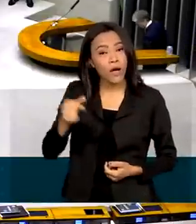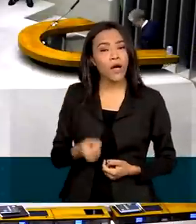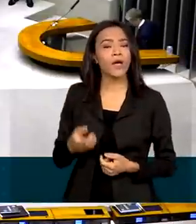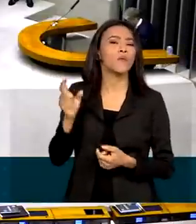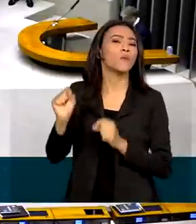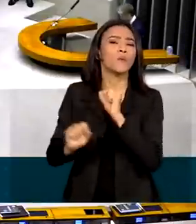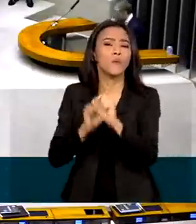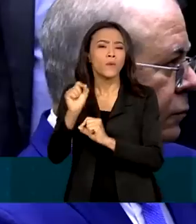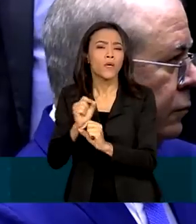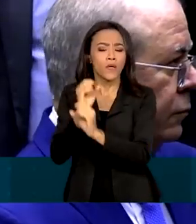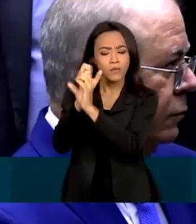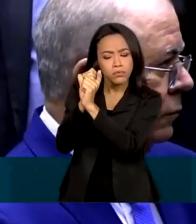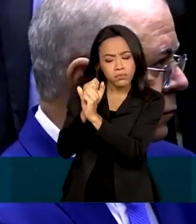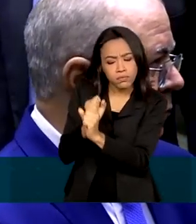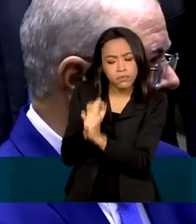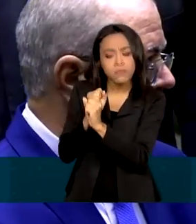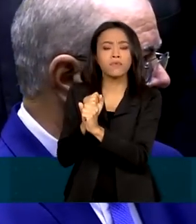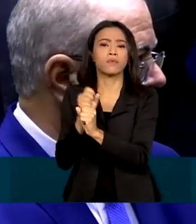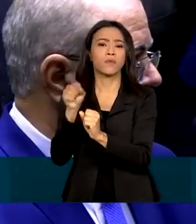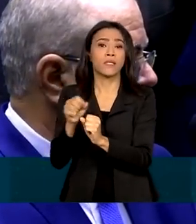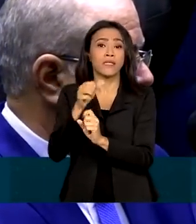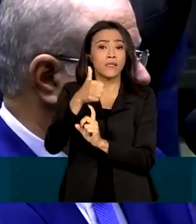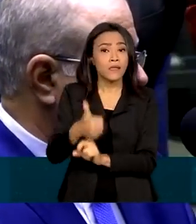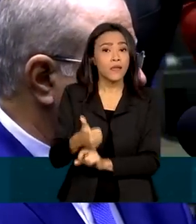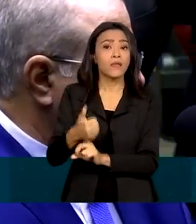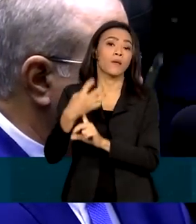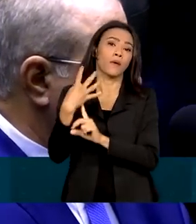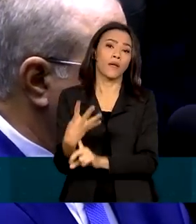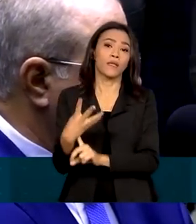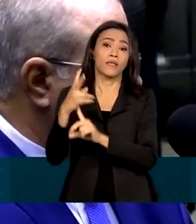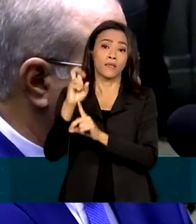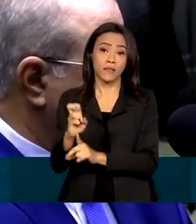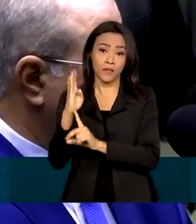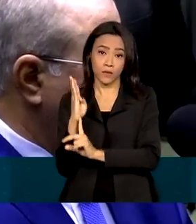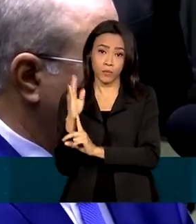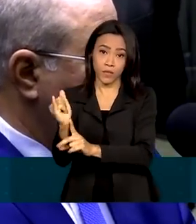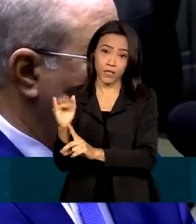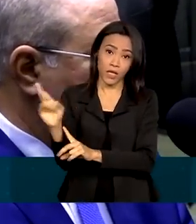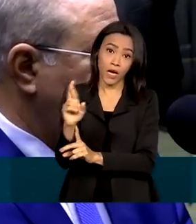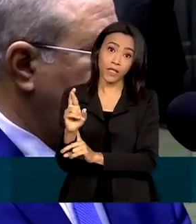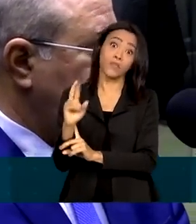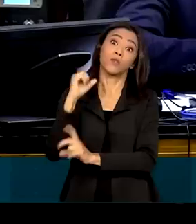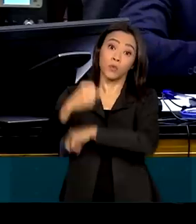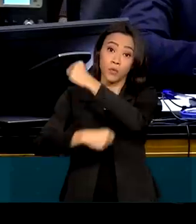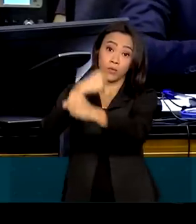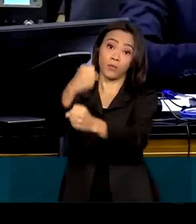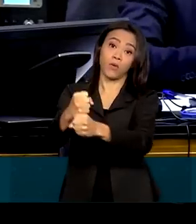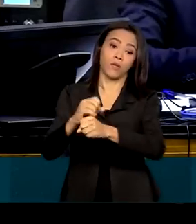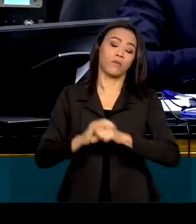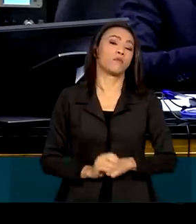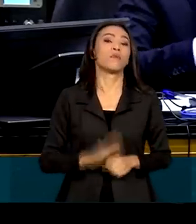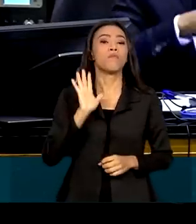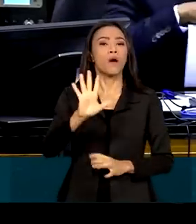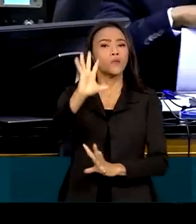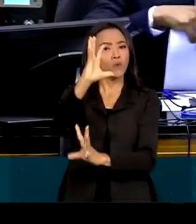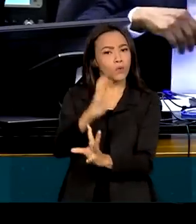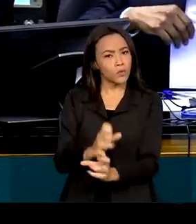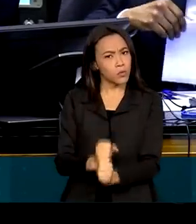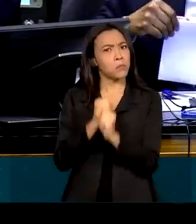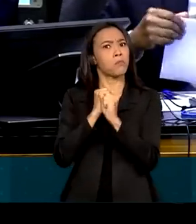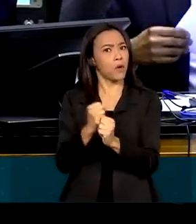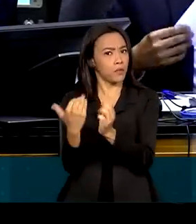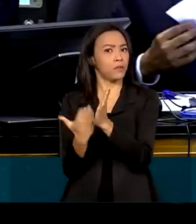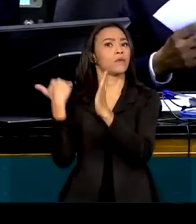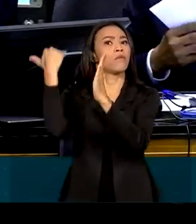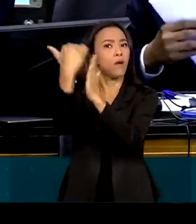limite de gastos da União R 145 bilhões apenas no ano que vem. Mas o total pode ser maior